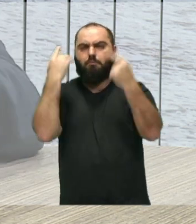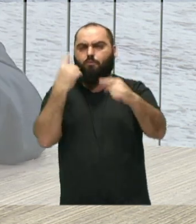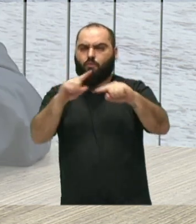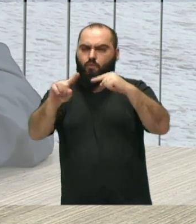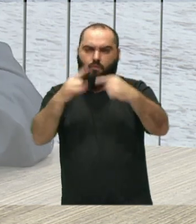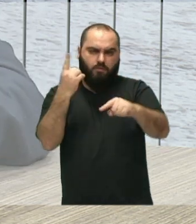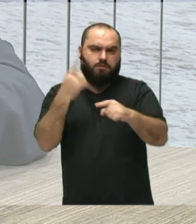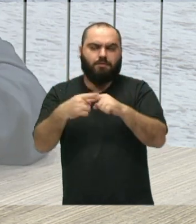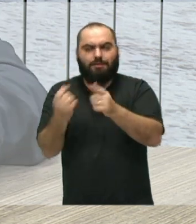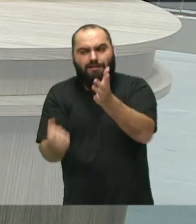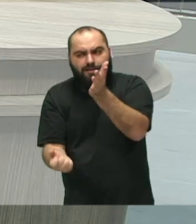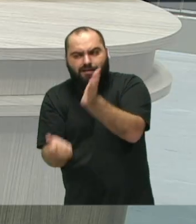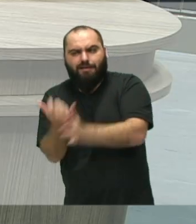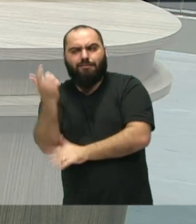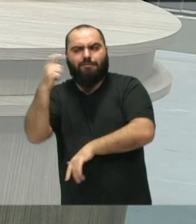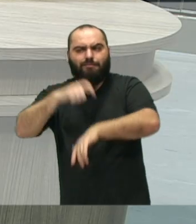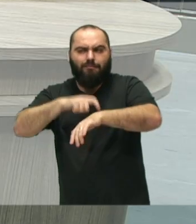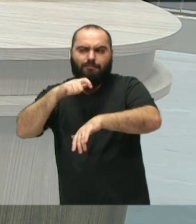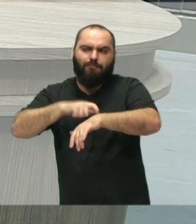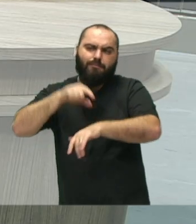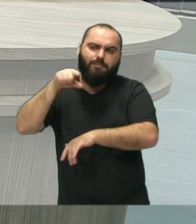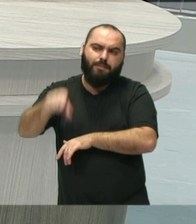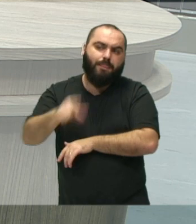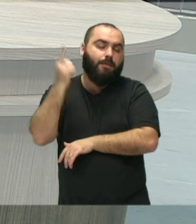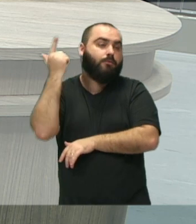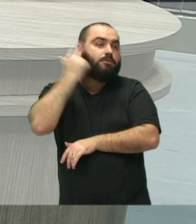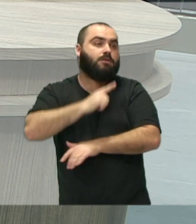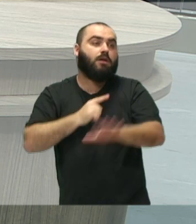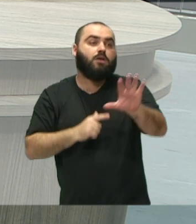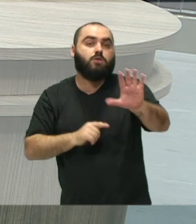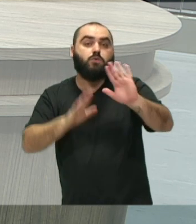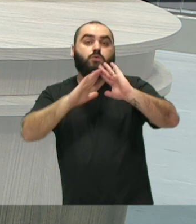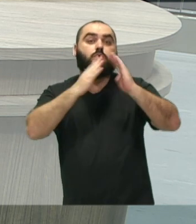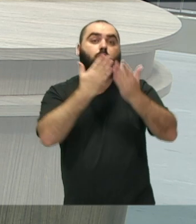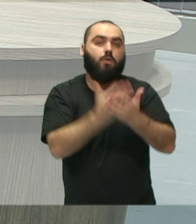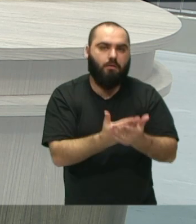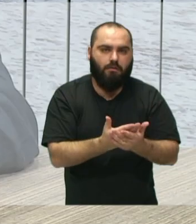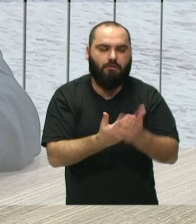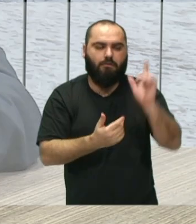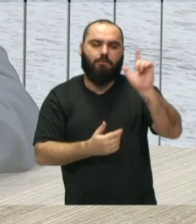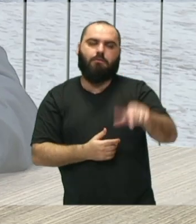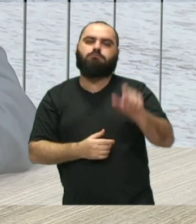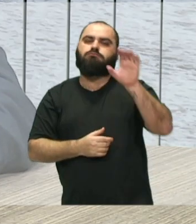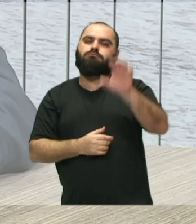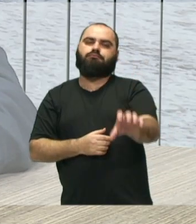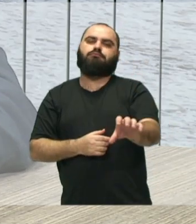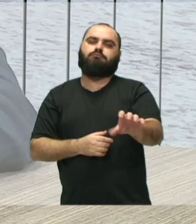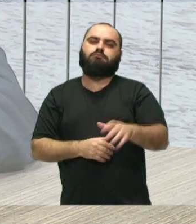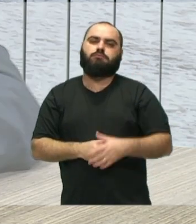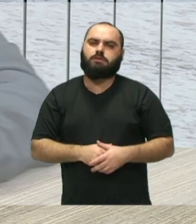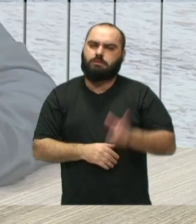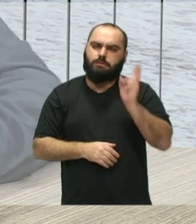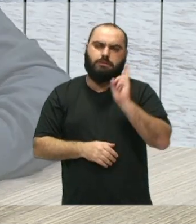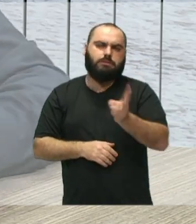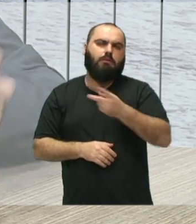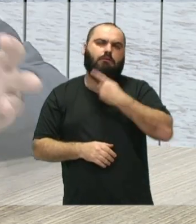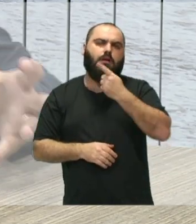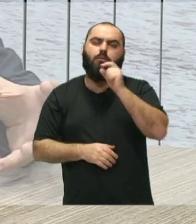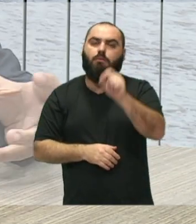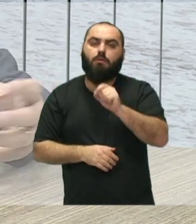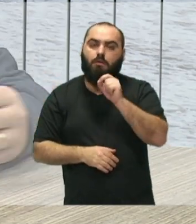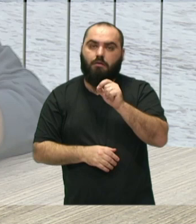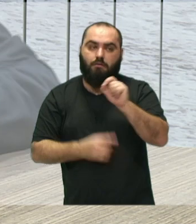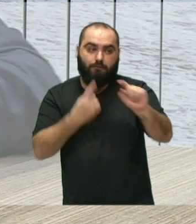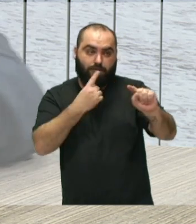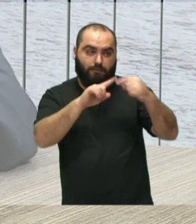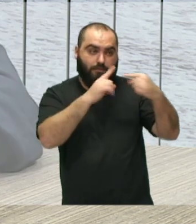que foi criando esse ambiente propício para se criar essa escola, que é o nosso conservatório, né? A gente sempre fala que o conservatório é um festival de